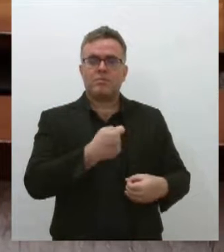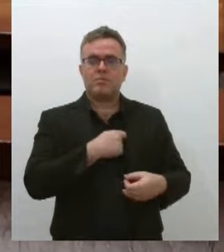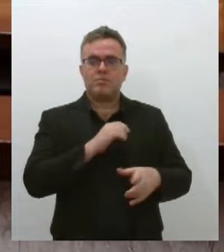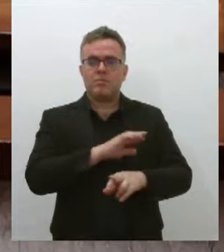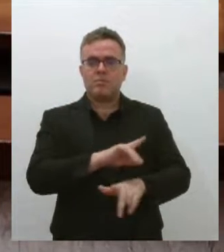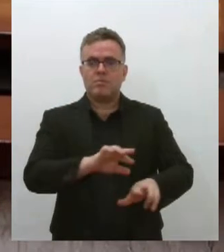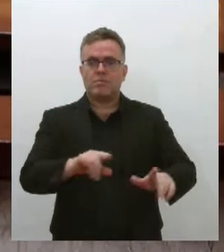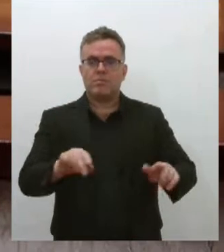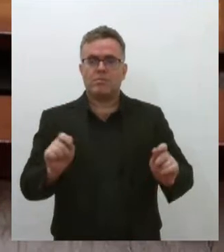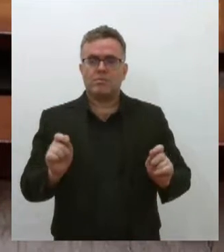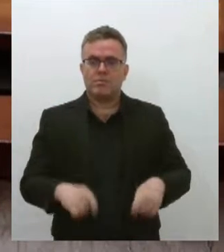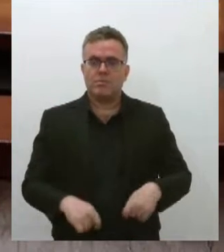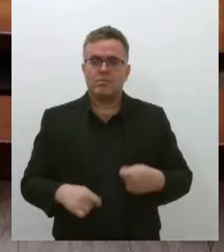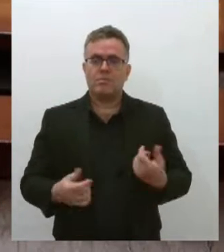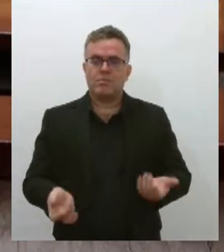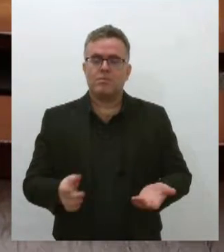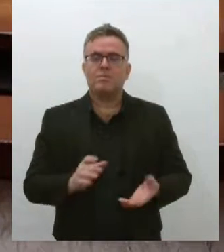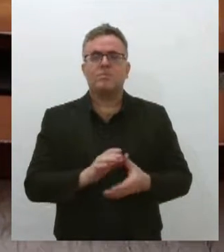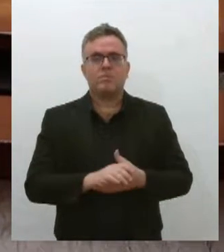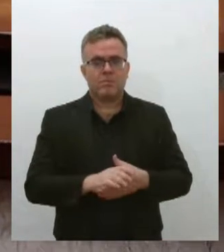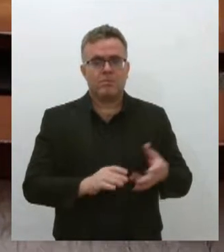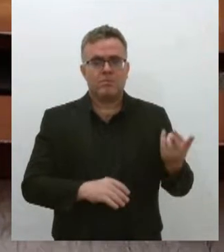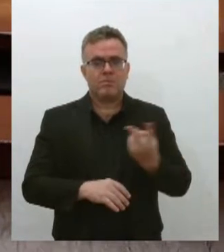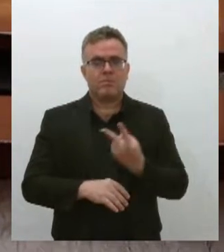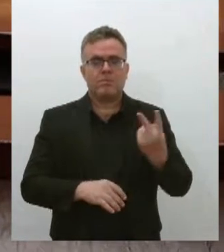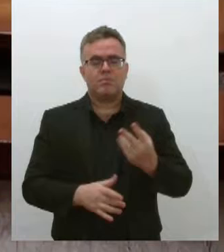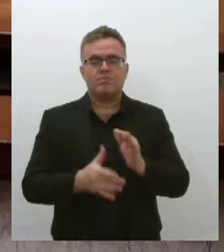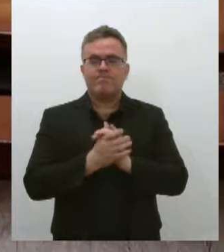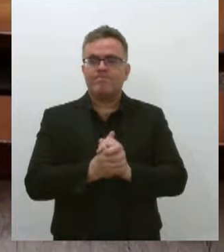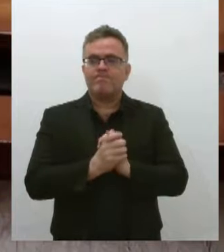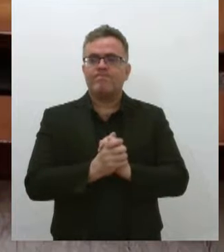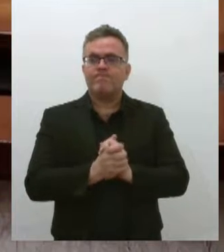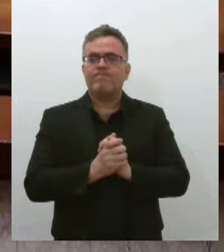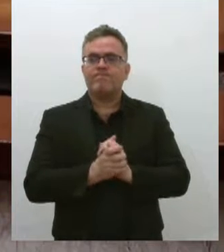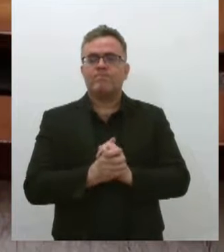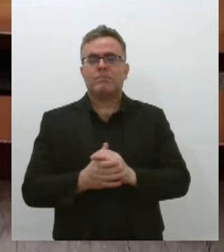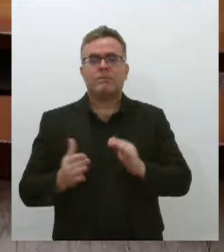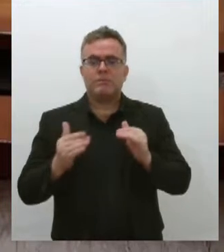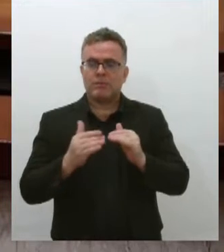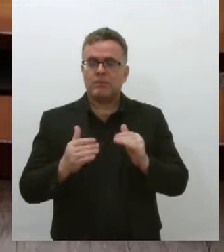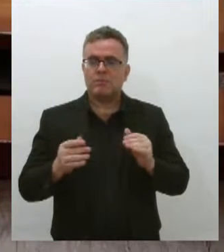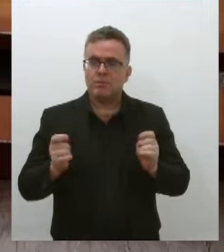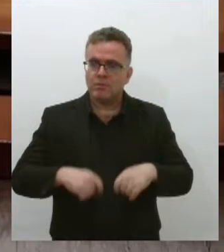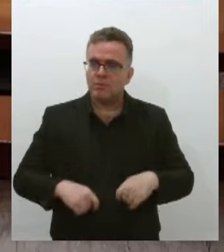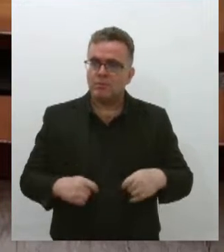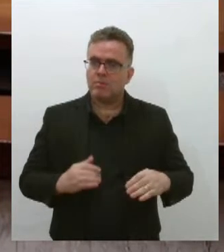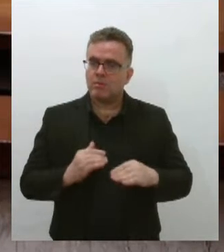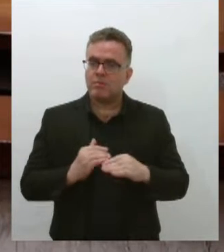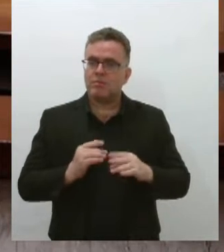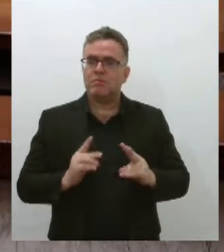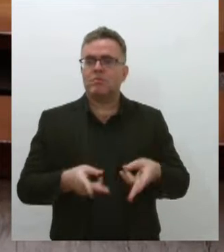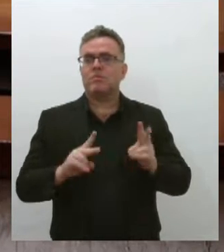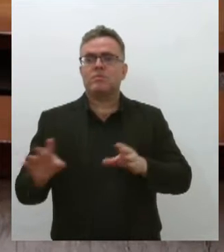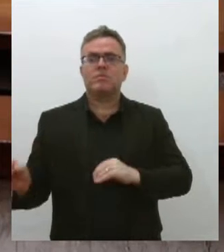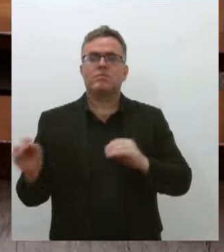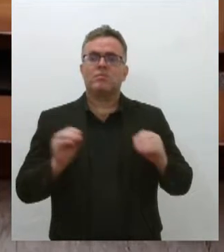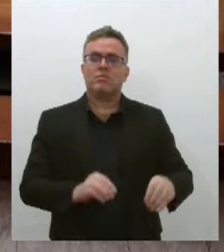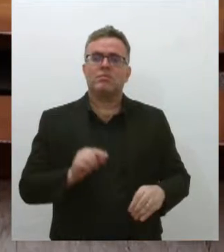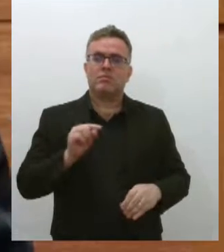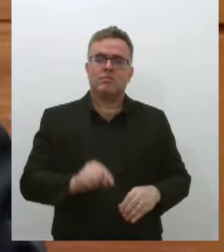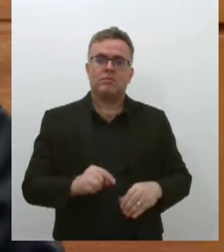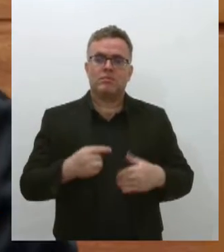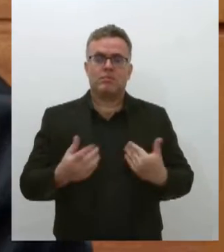pernambucanos, os dois homenageados têm em comum o fato de chegarem ao Estado de forma despreticiosa